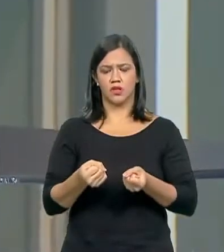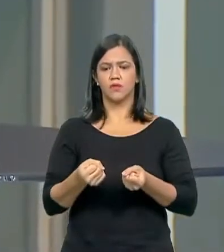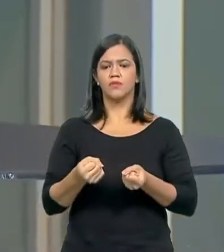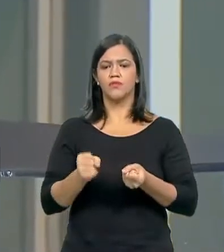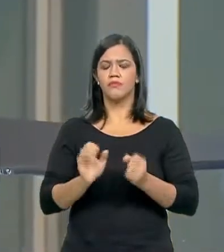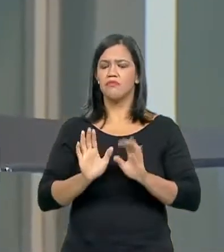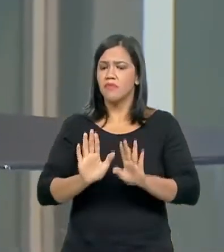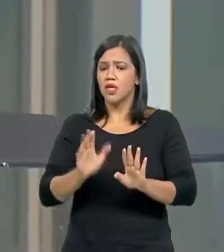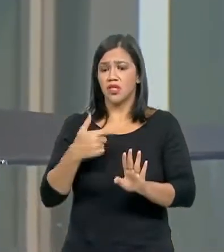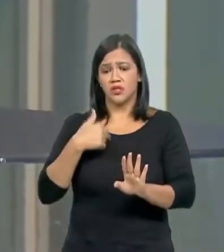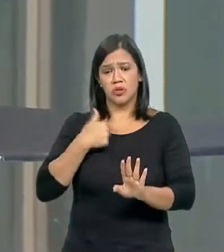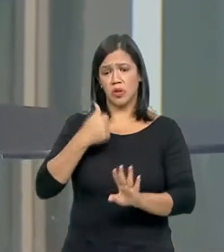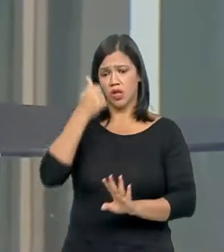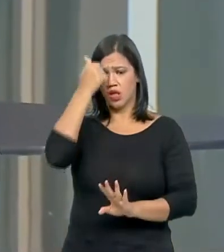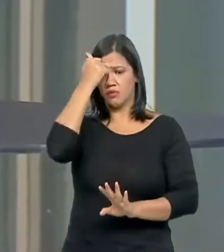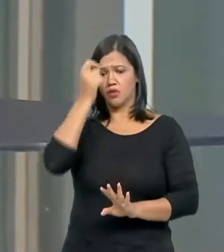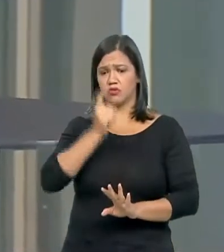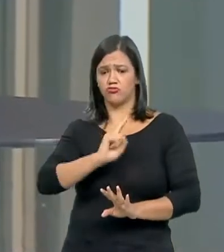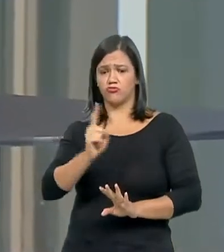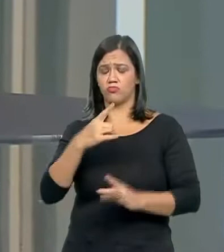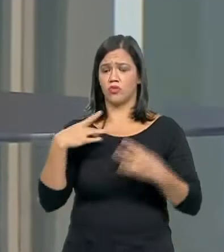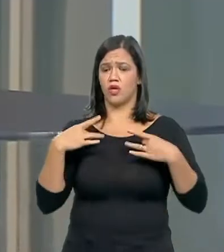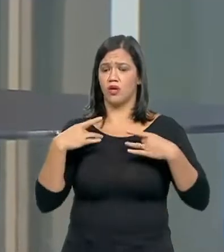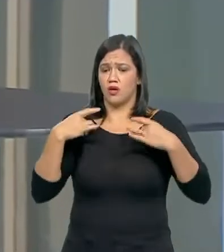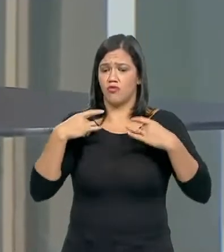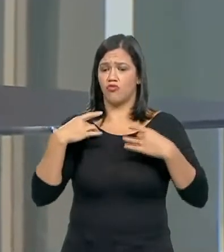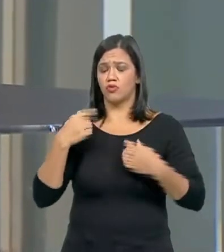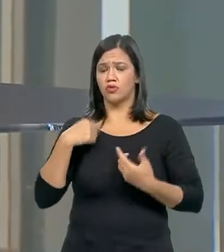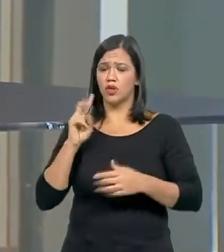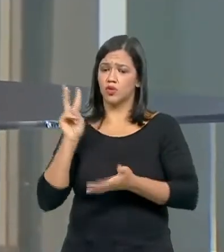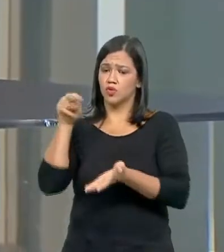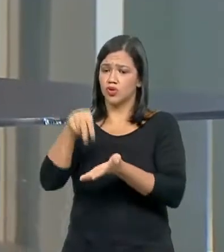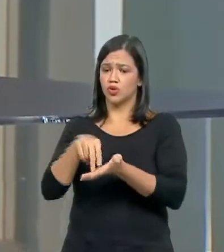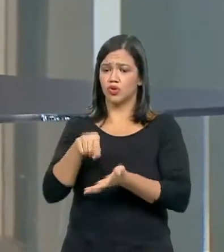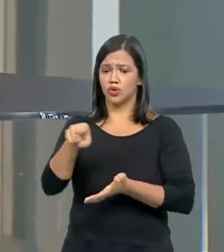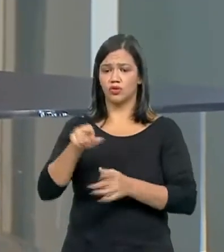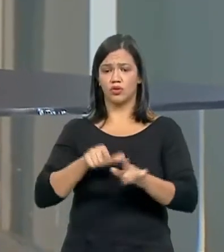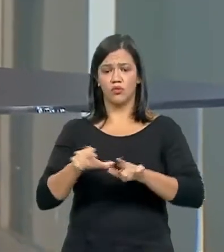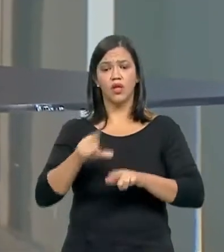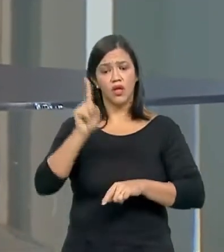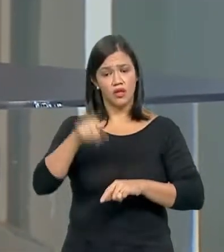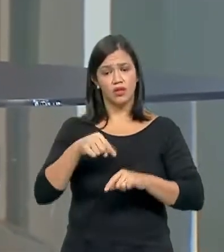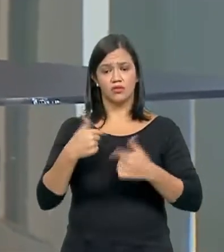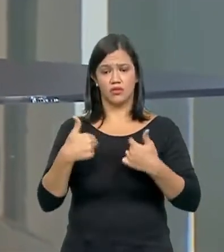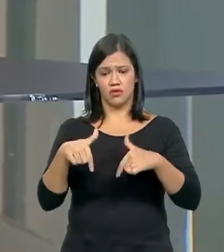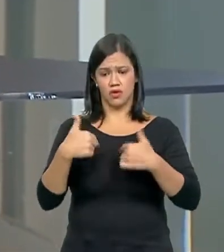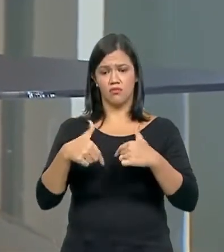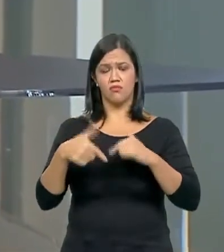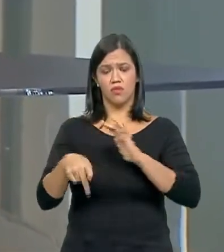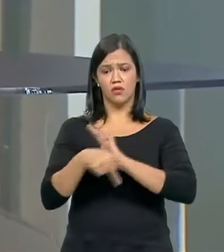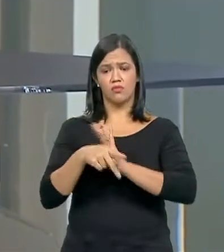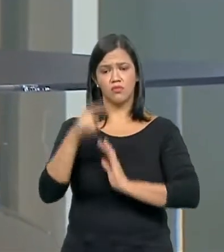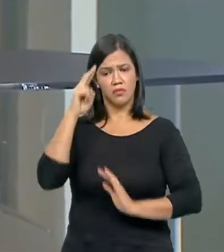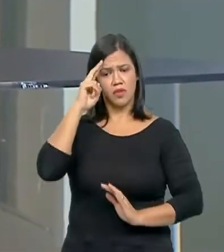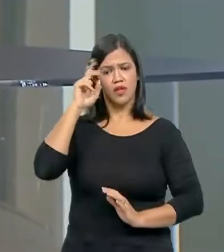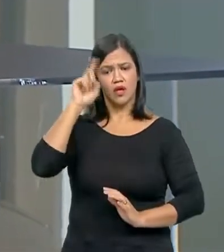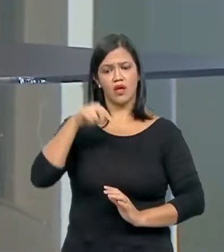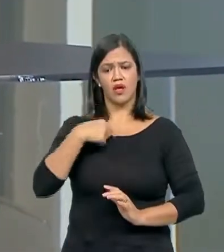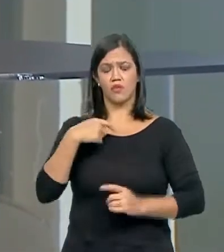nenhum momento eu me arrependi de ter sido voluntário para a missão. E a carreira militar tem muito disso. É uma vocação,